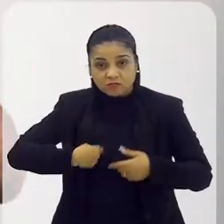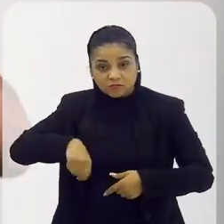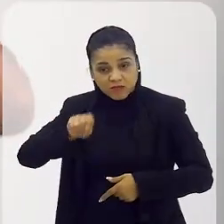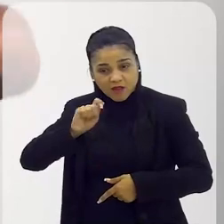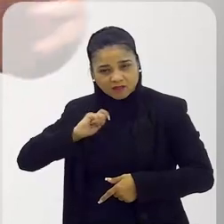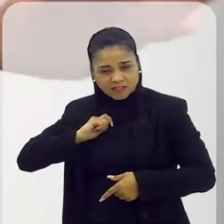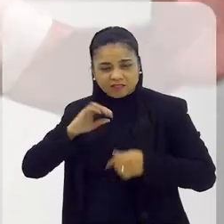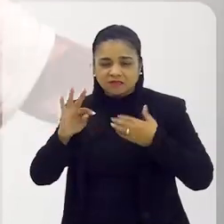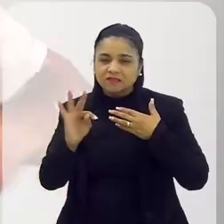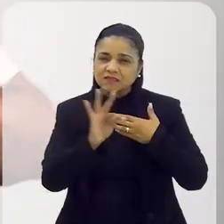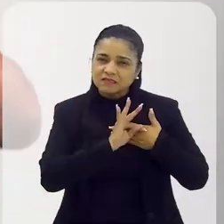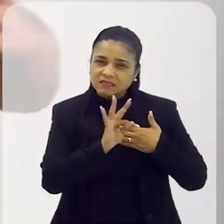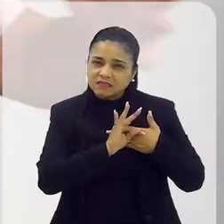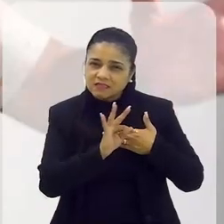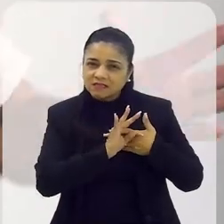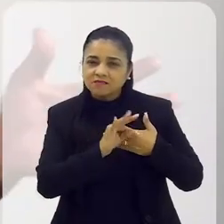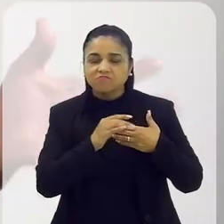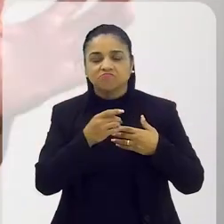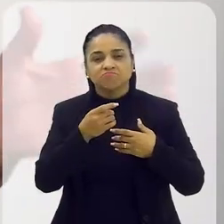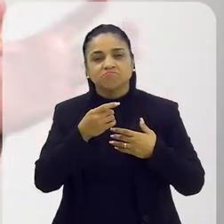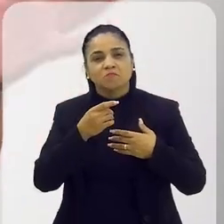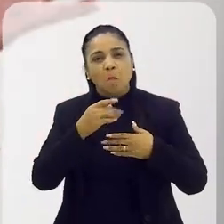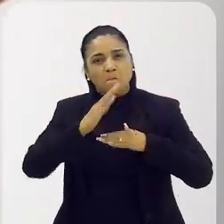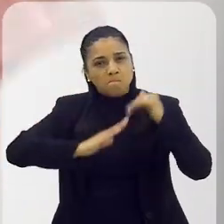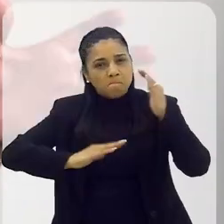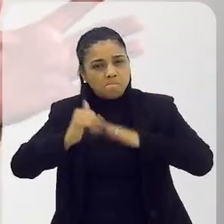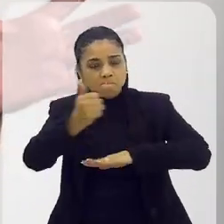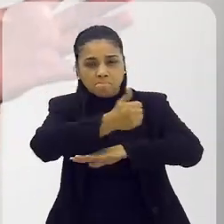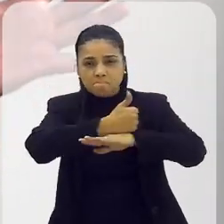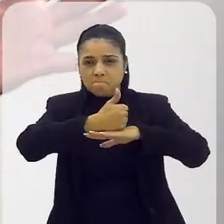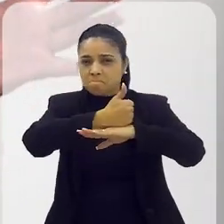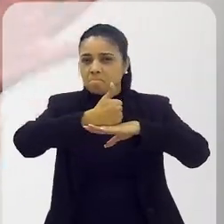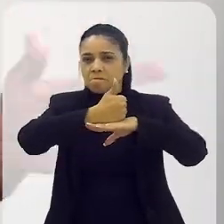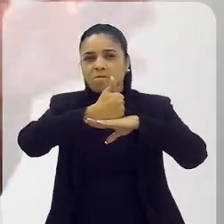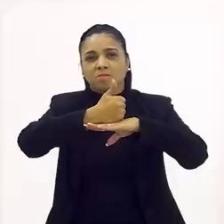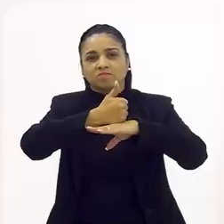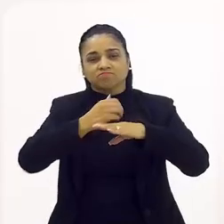artistas, de técnicos, de produtores, saberem que aquilo,